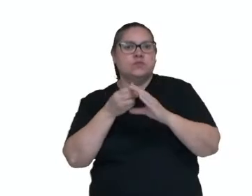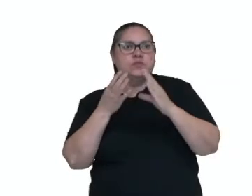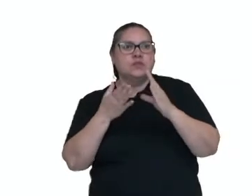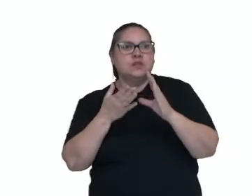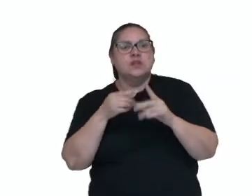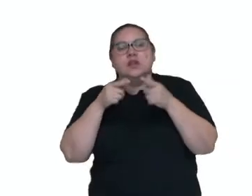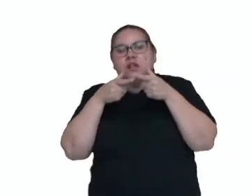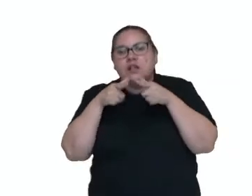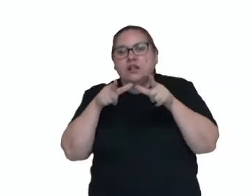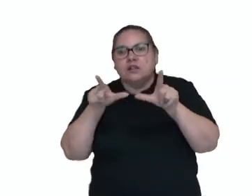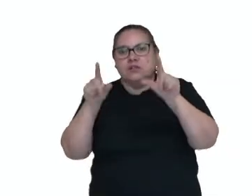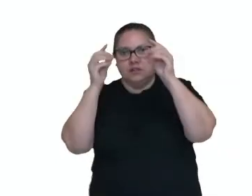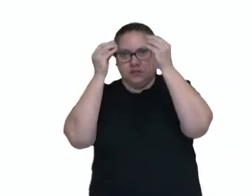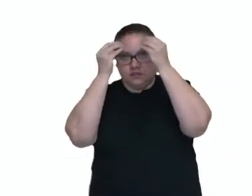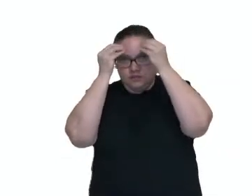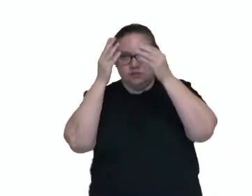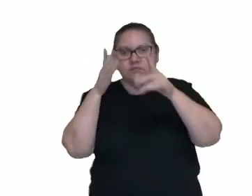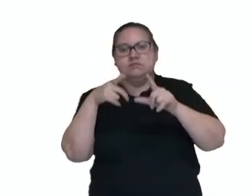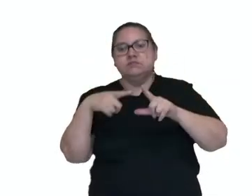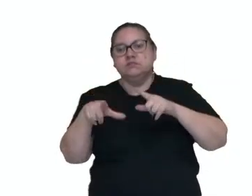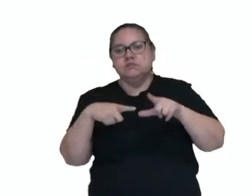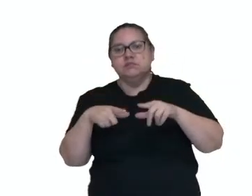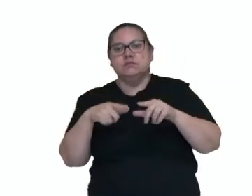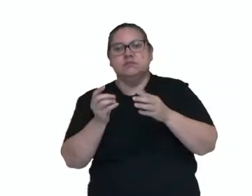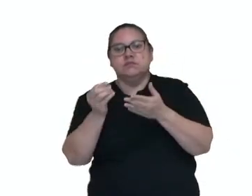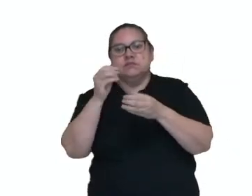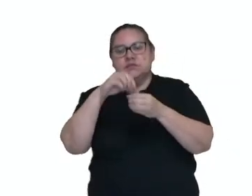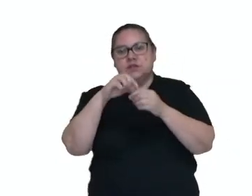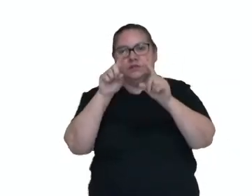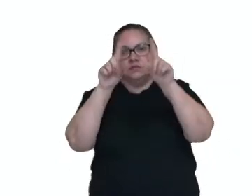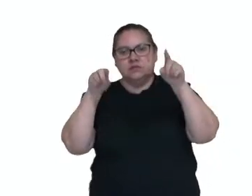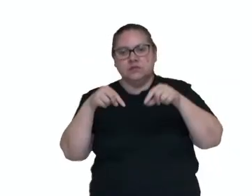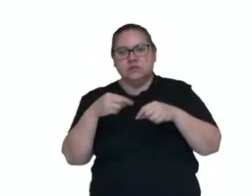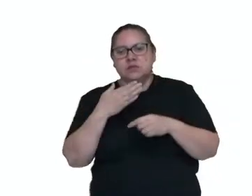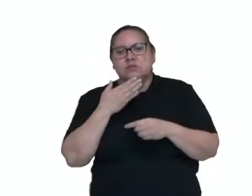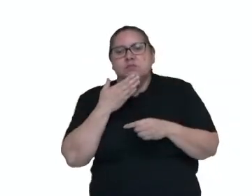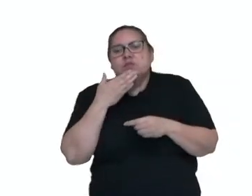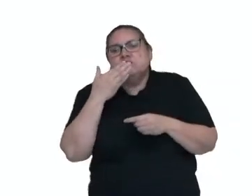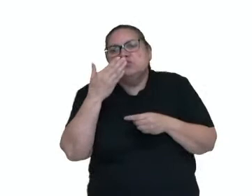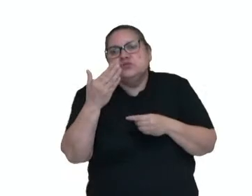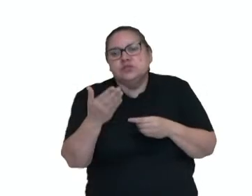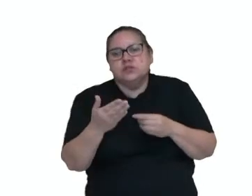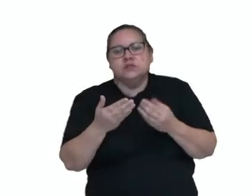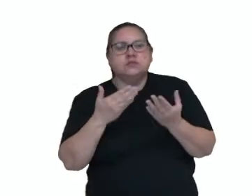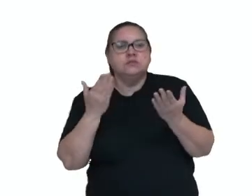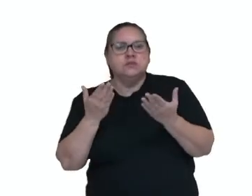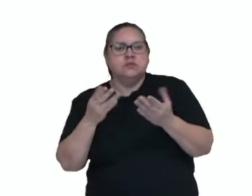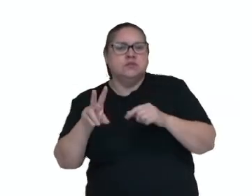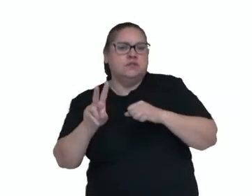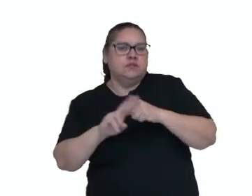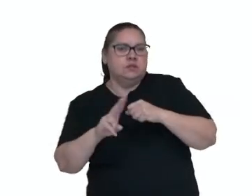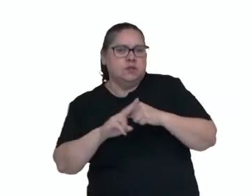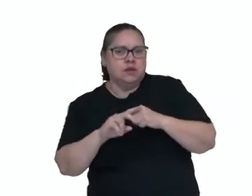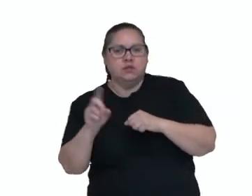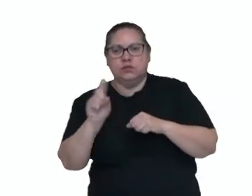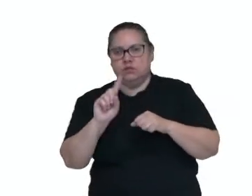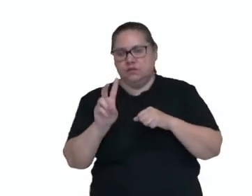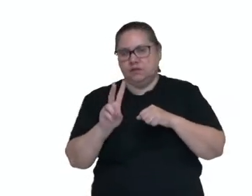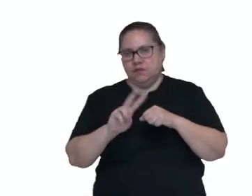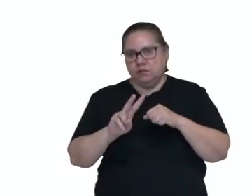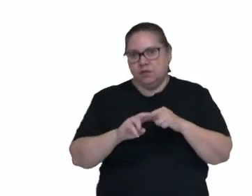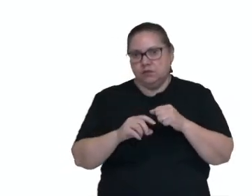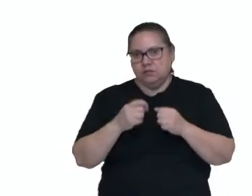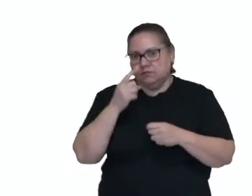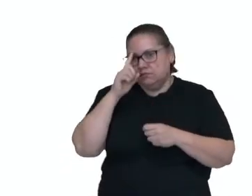linguagem trabalhada no cartaz é um discurso mais apelativo, explorando o verbal e não verbal de forma